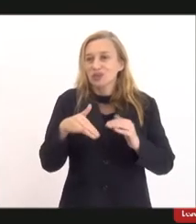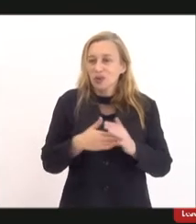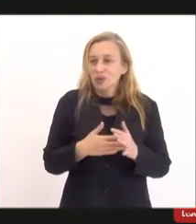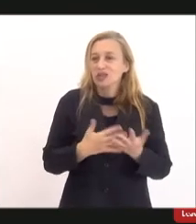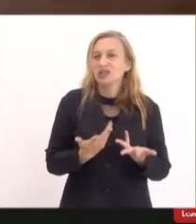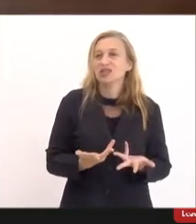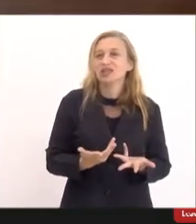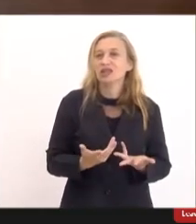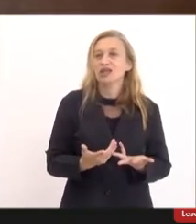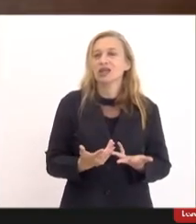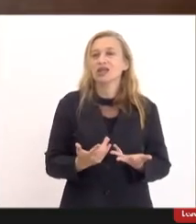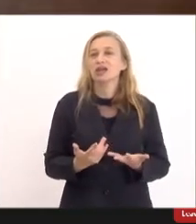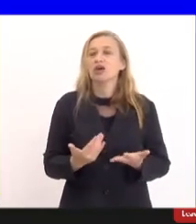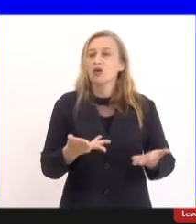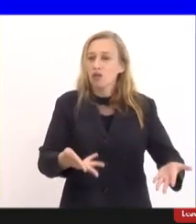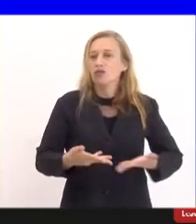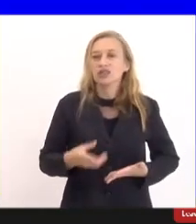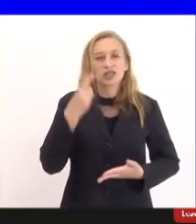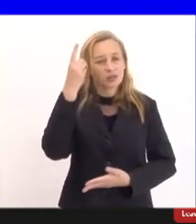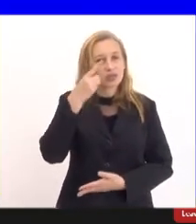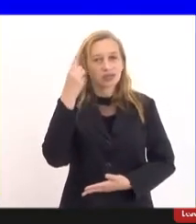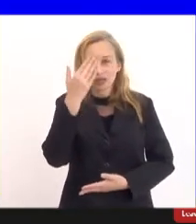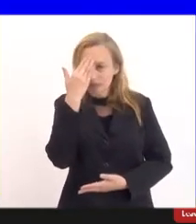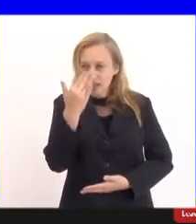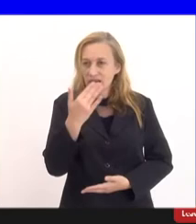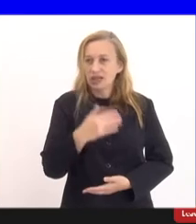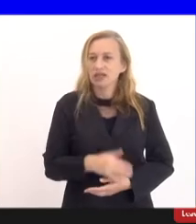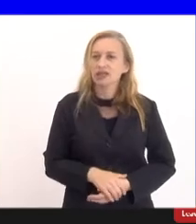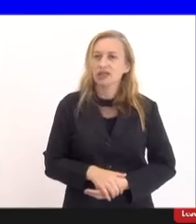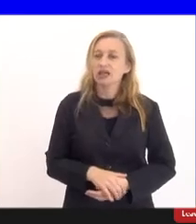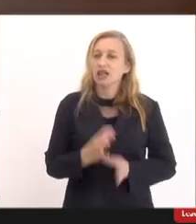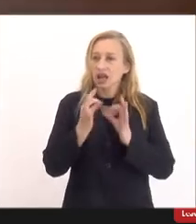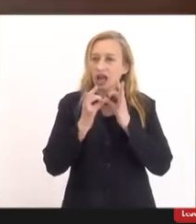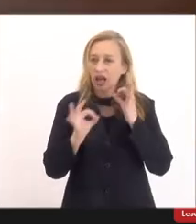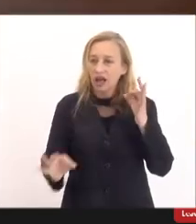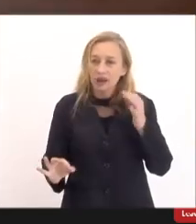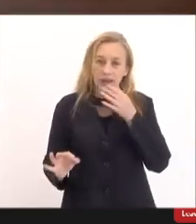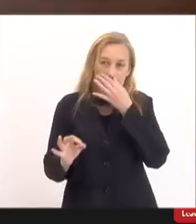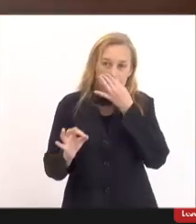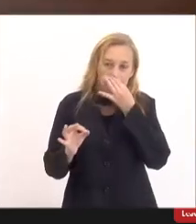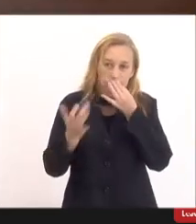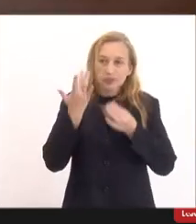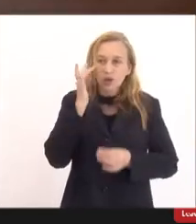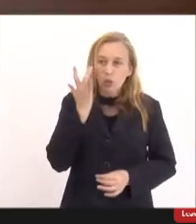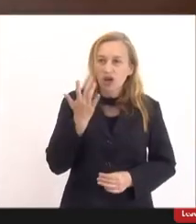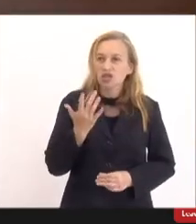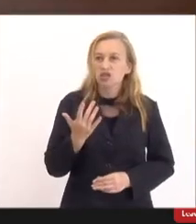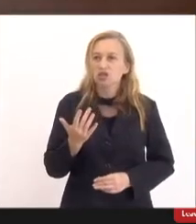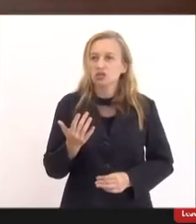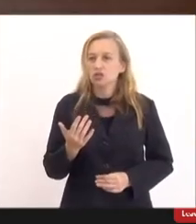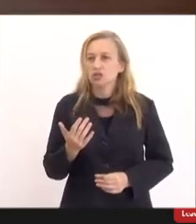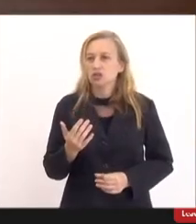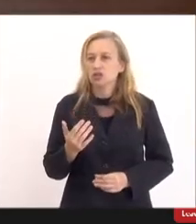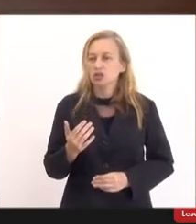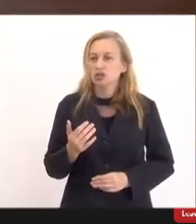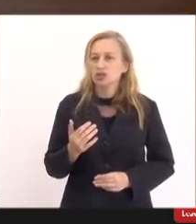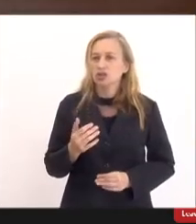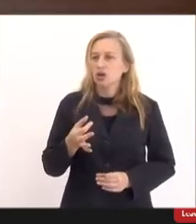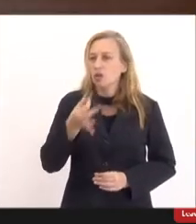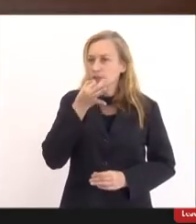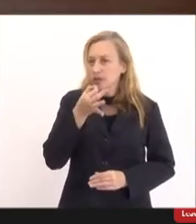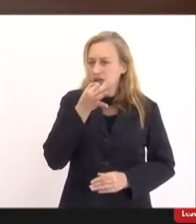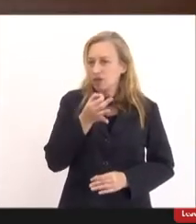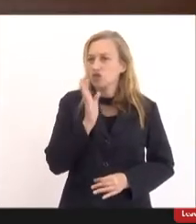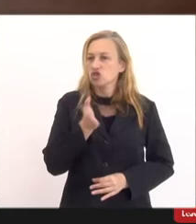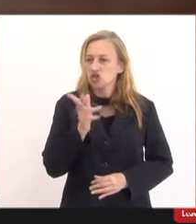o convite deputada não vou me estender muito porque eu acho que eu perfilho muito das opiniões que já